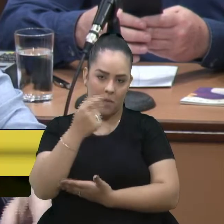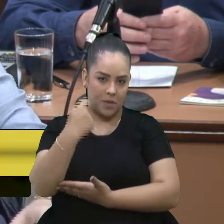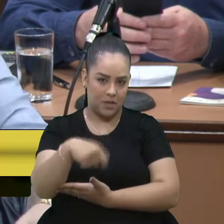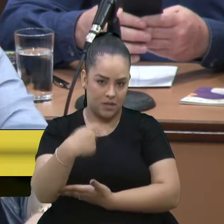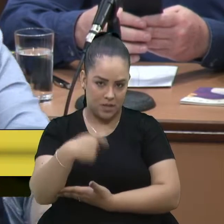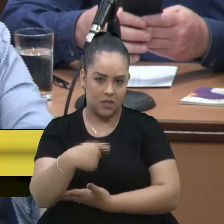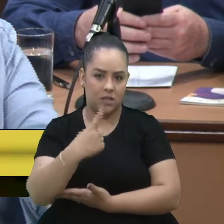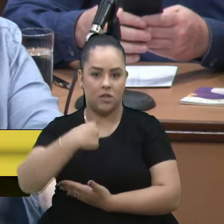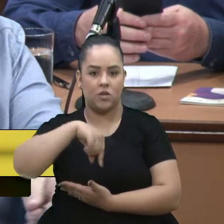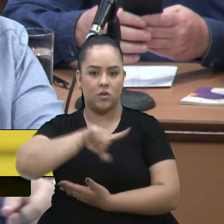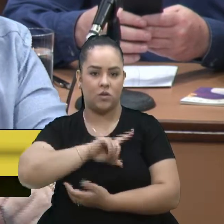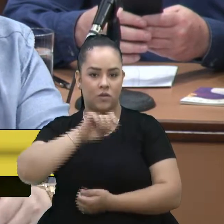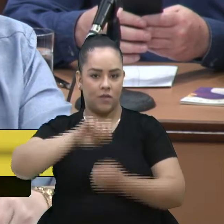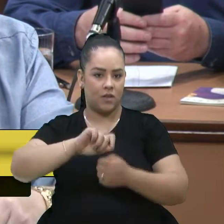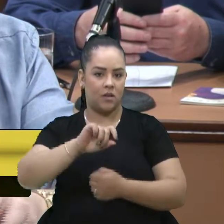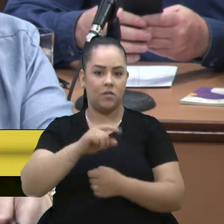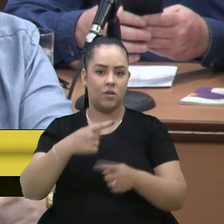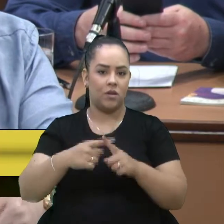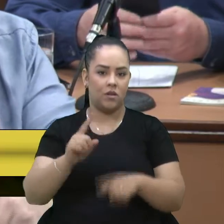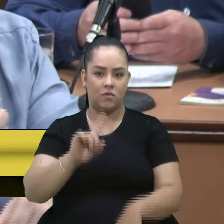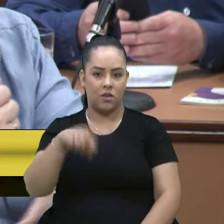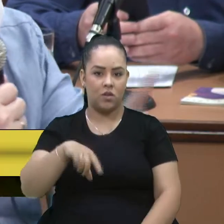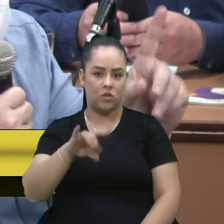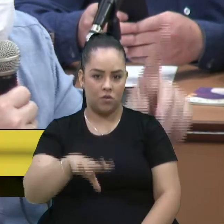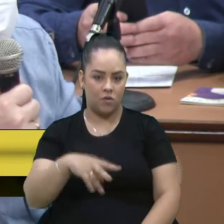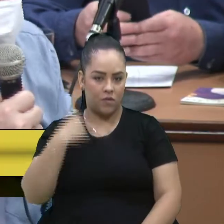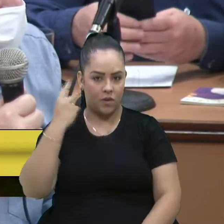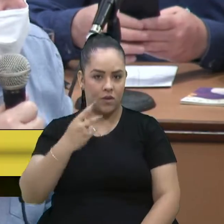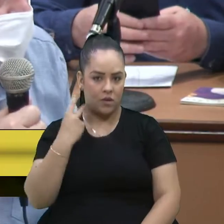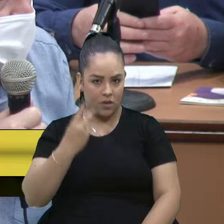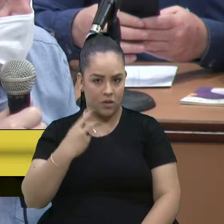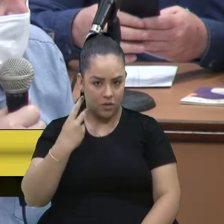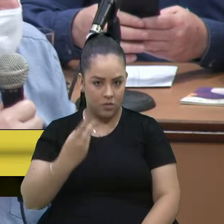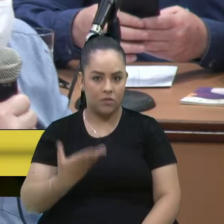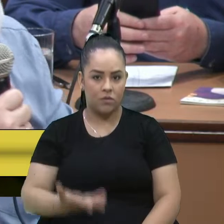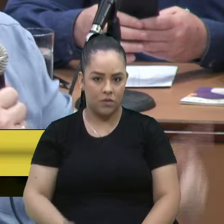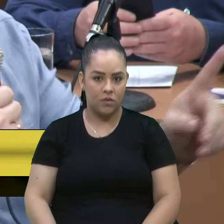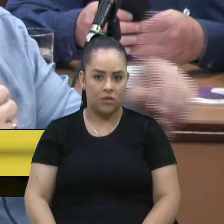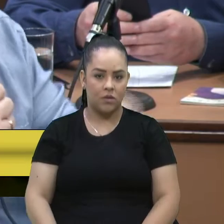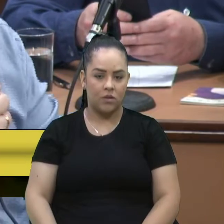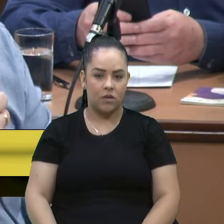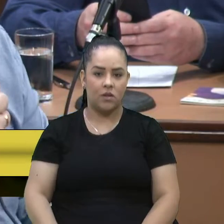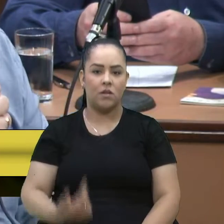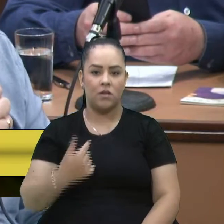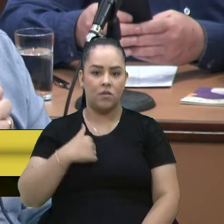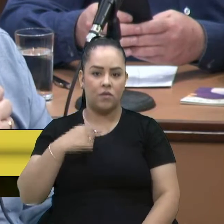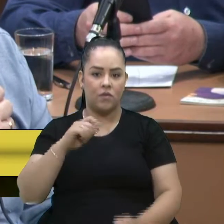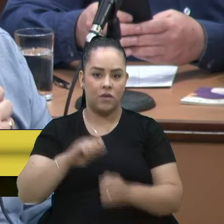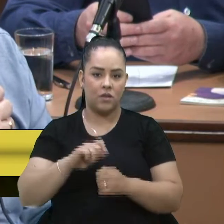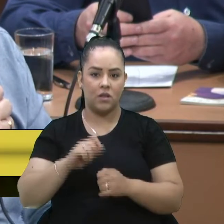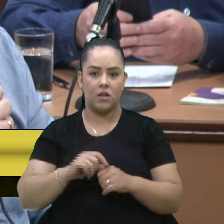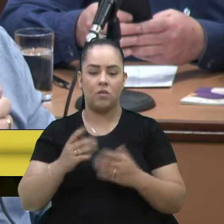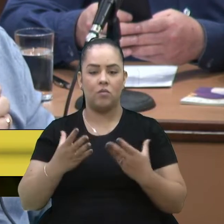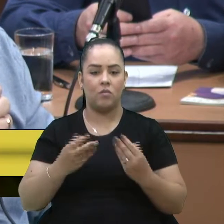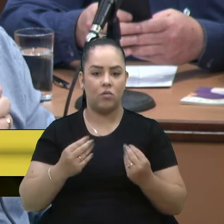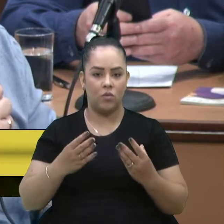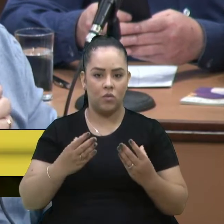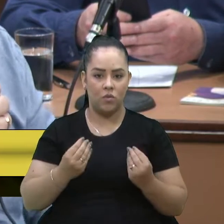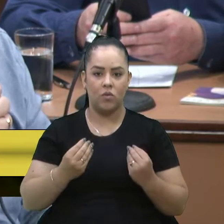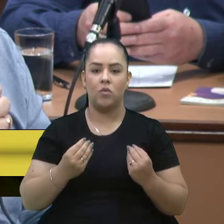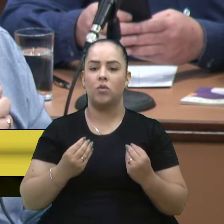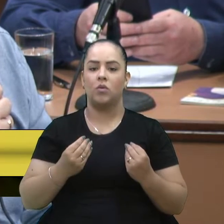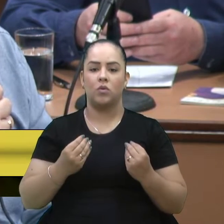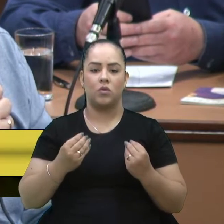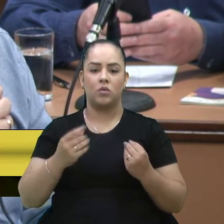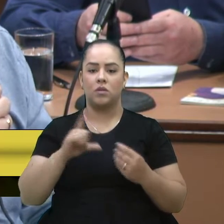não é só de vereador que a gente vive, mas também sou vanzero, posso dizer. E fiz muitos fretamentos, fiz